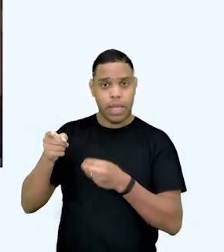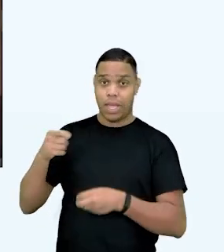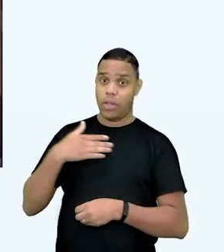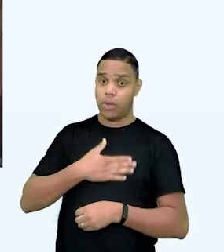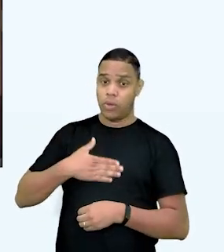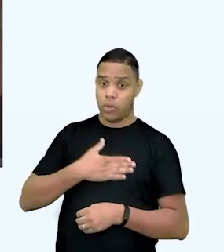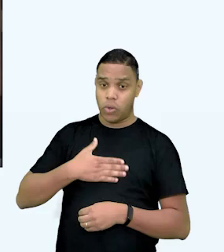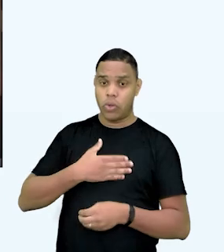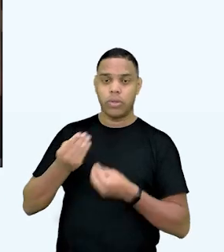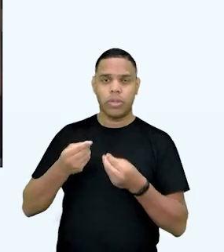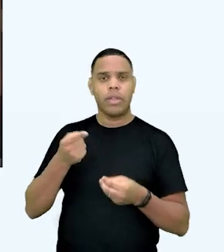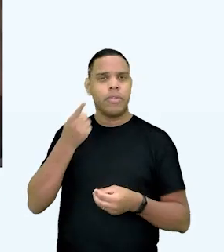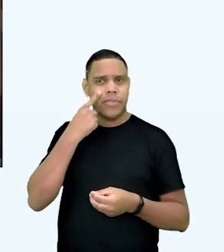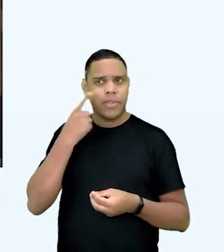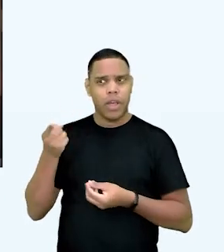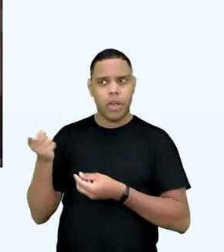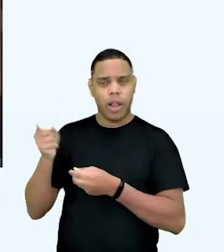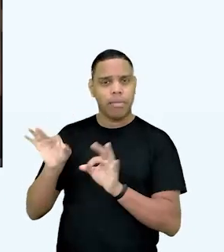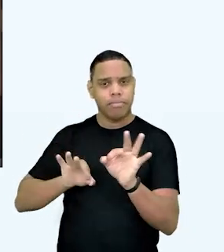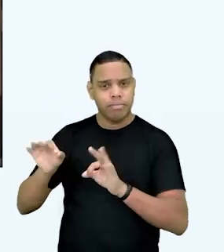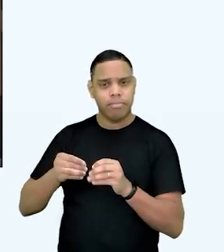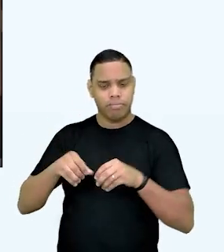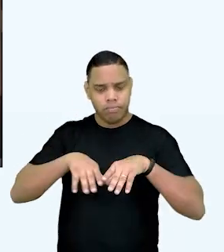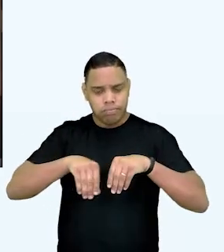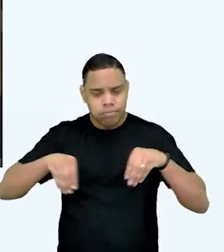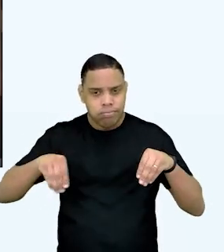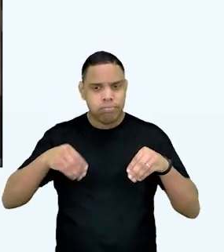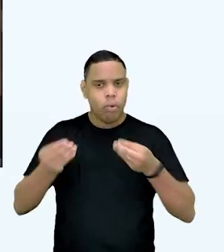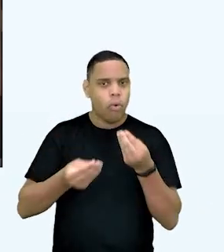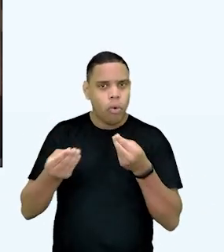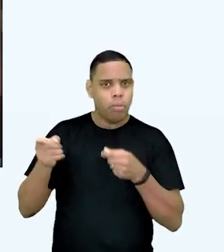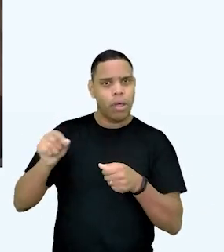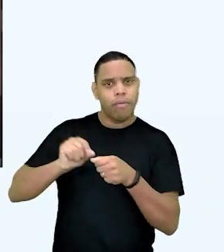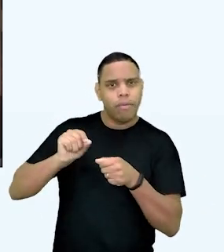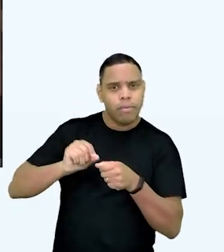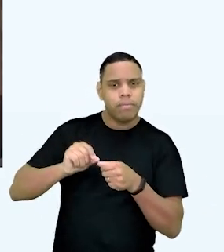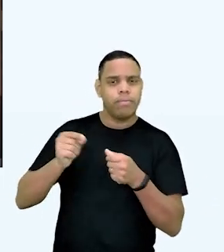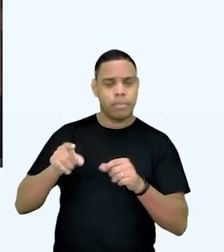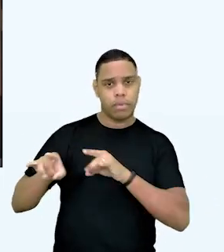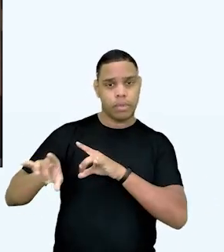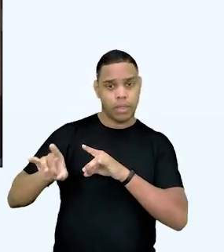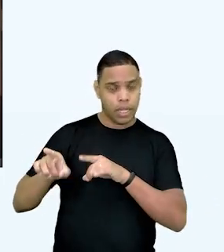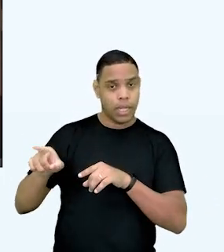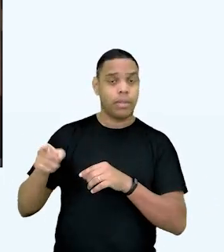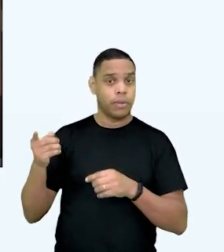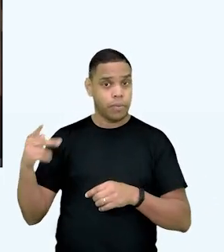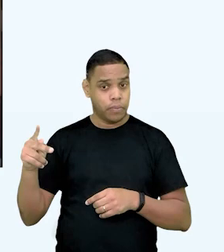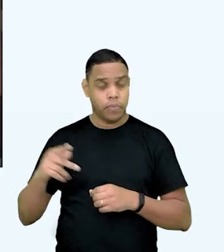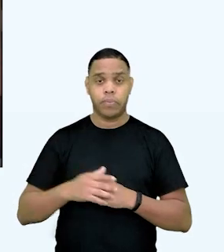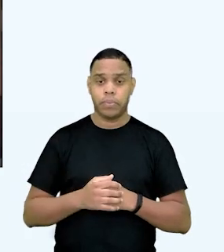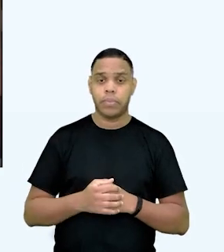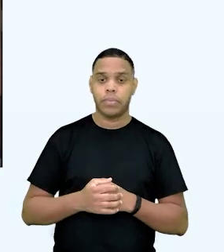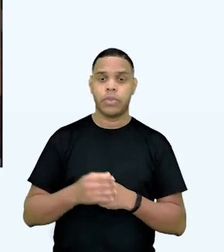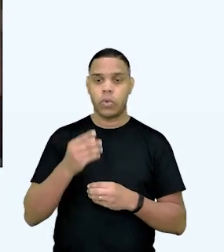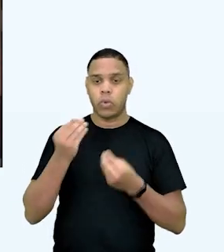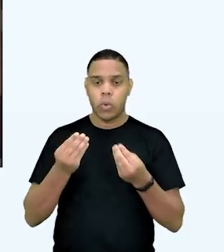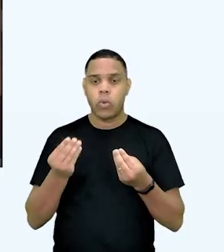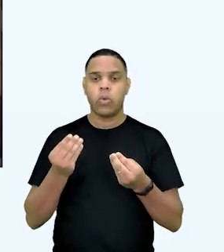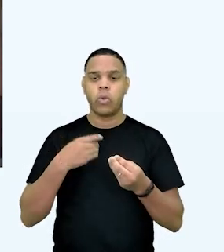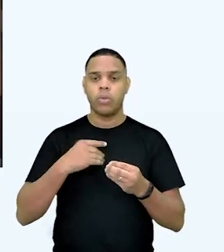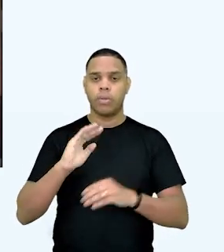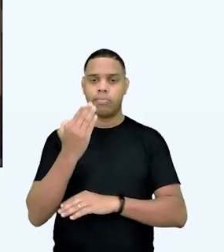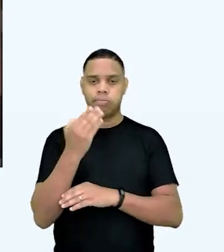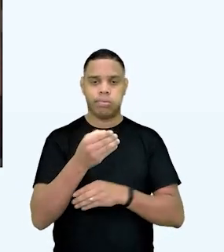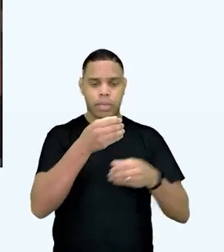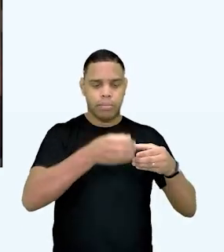curte mais a história. E a gente vai ver o preparo da massa. Vamos ver a técnica de colocar